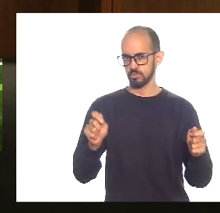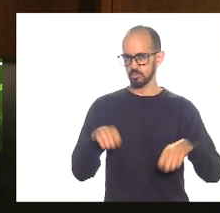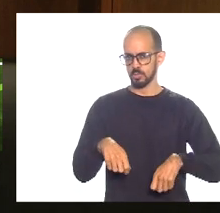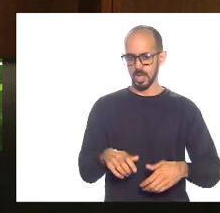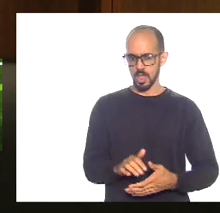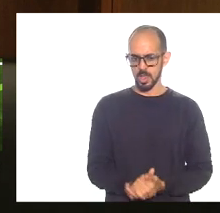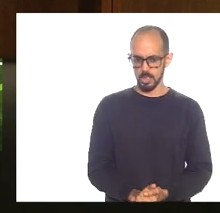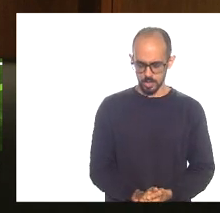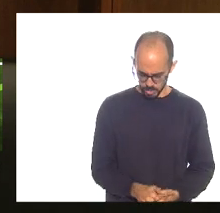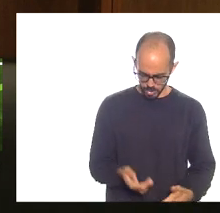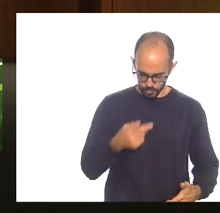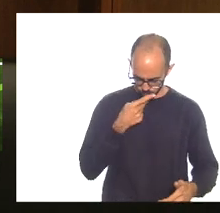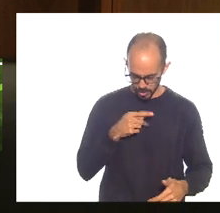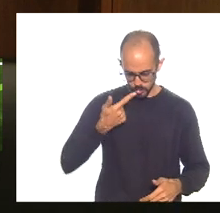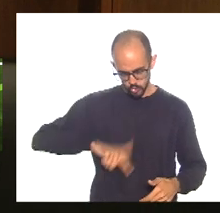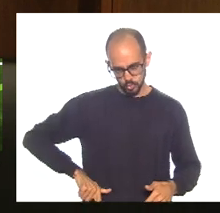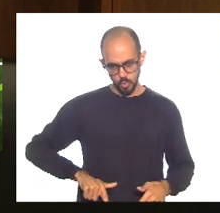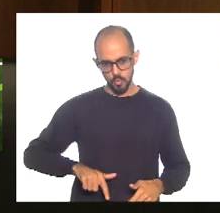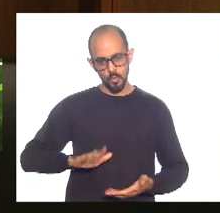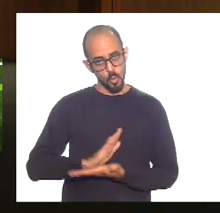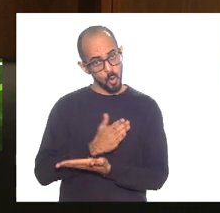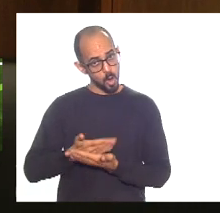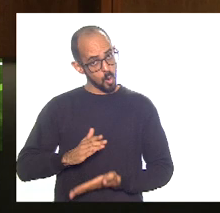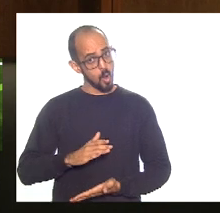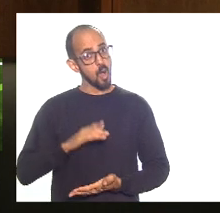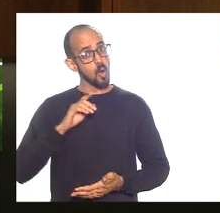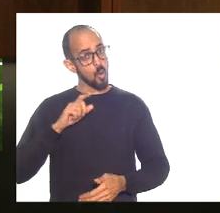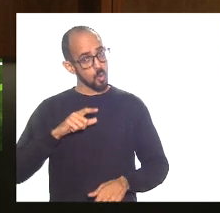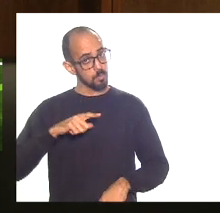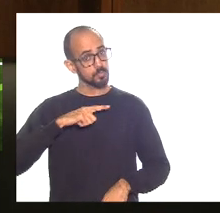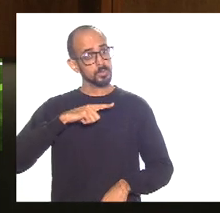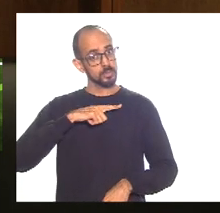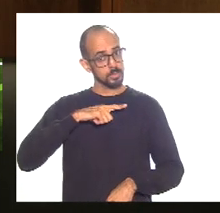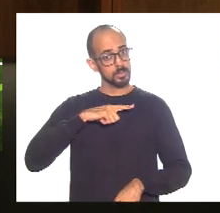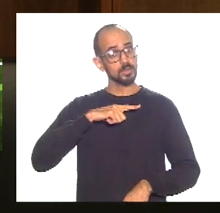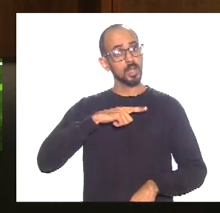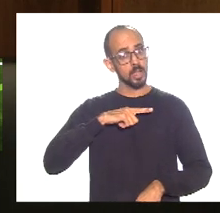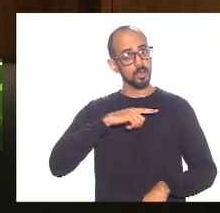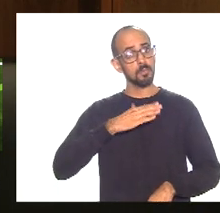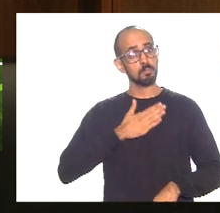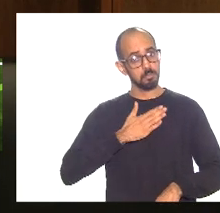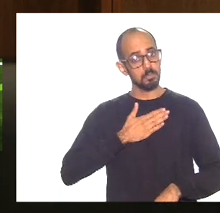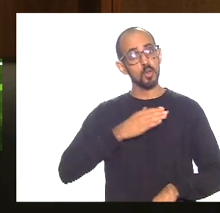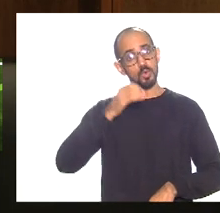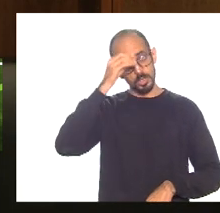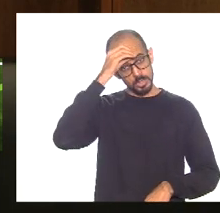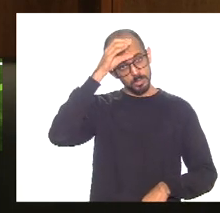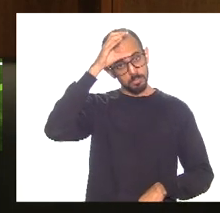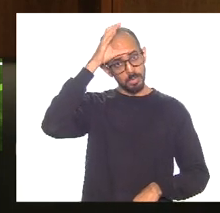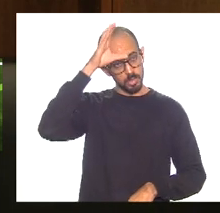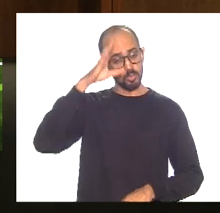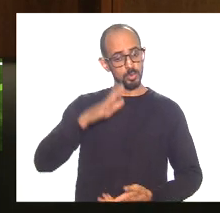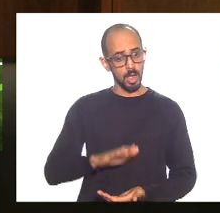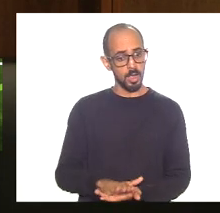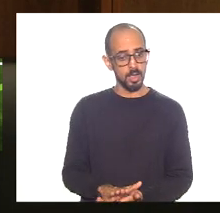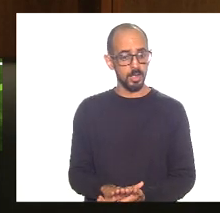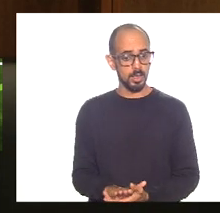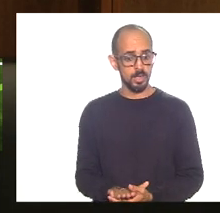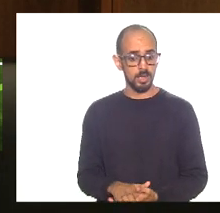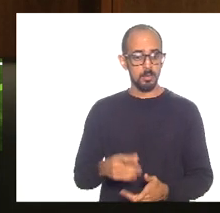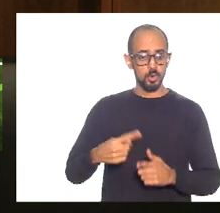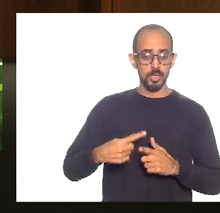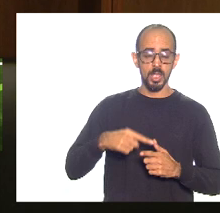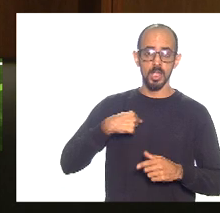volto a dizer com alguma autoridade eu posso falar porque eu votei a favor das medidas que permitiram o estado do Rio de Janeiro